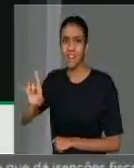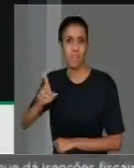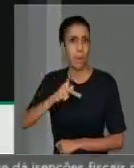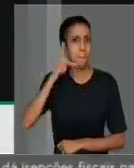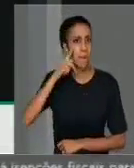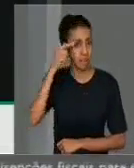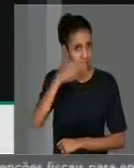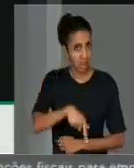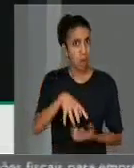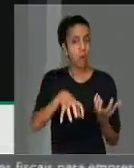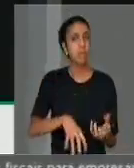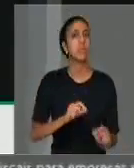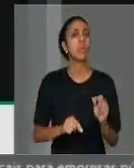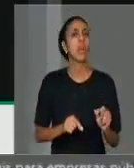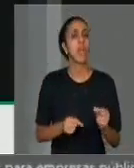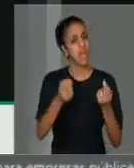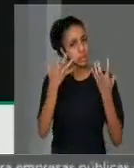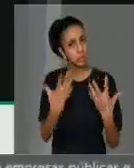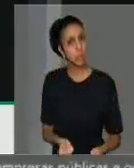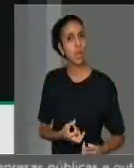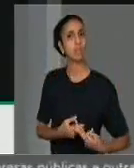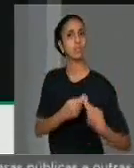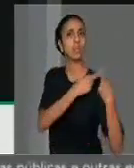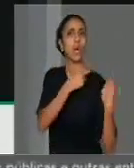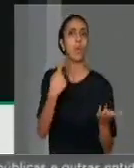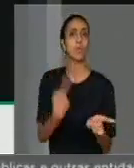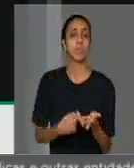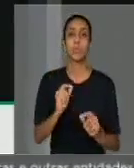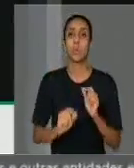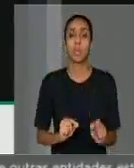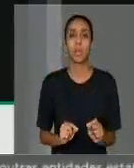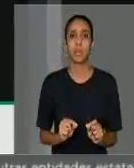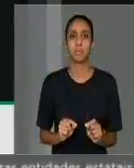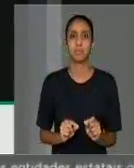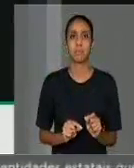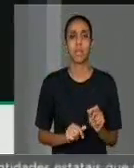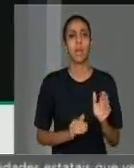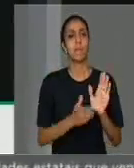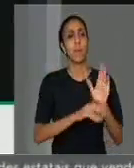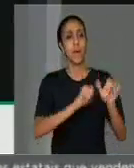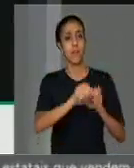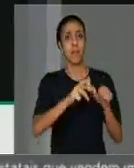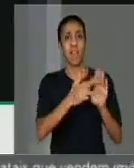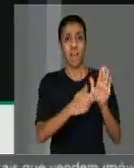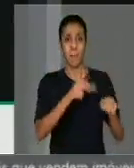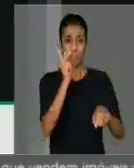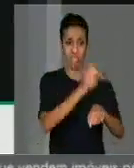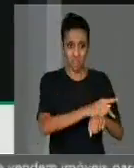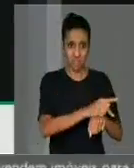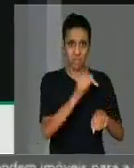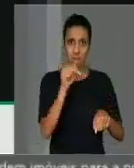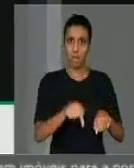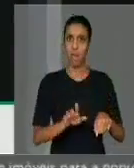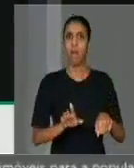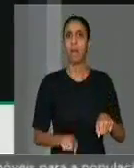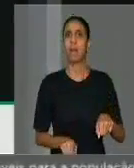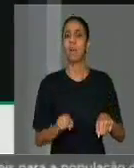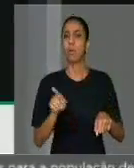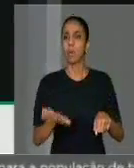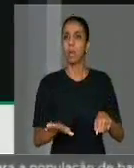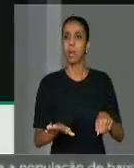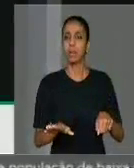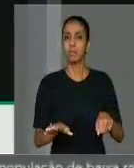desta casa assumir o compromisso de que, em nenhuma reforma previdenciária, os seus pequenos